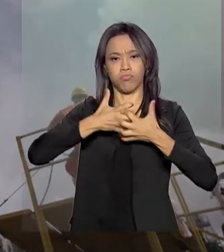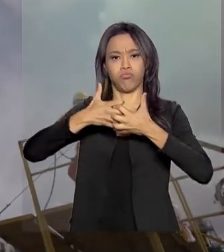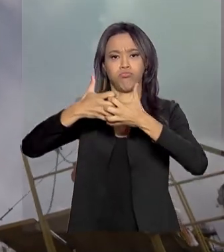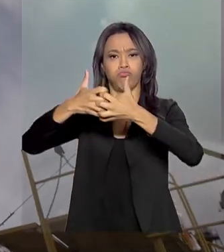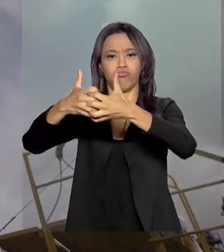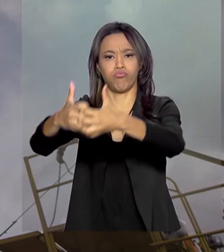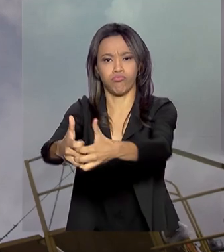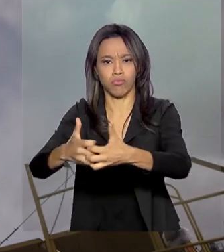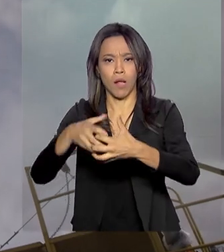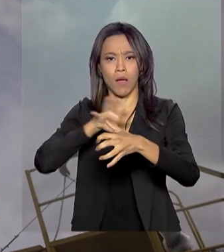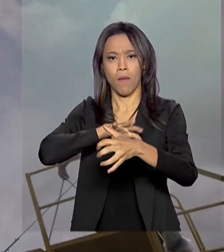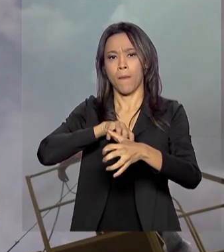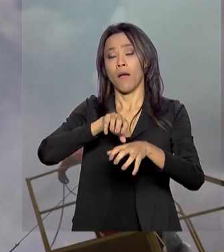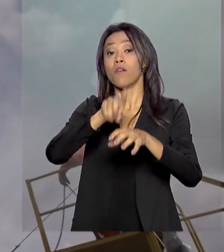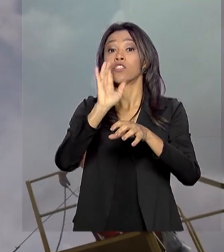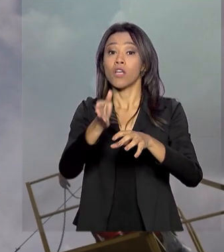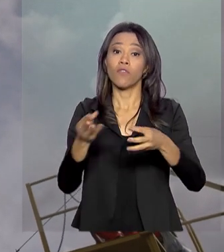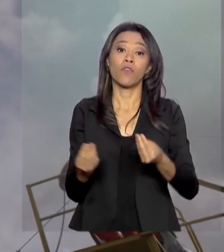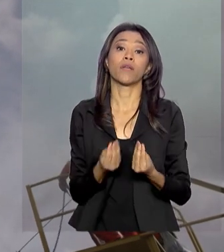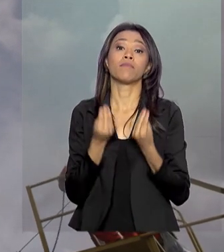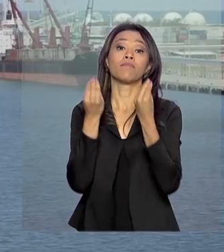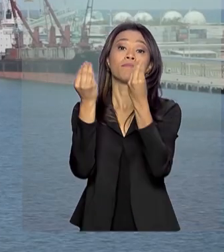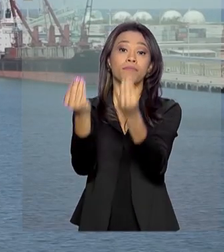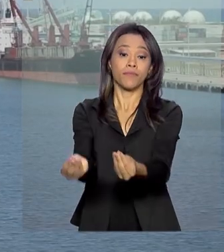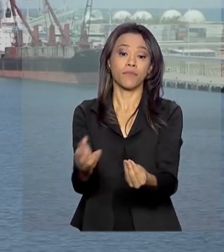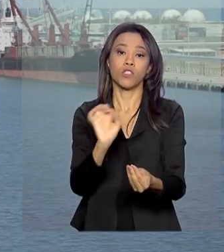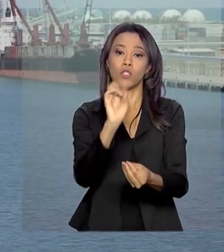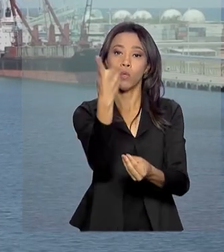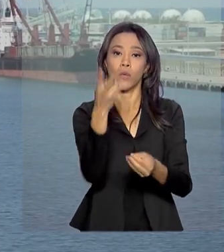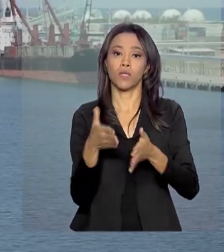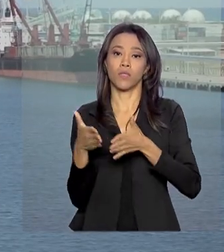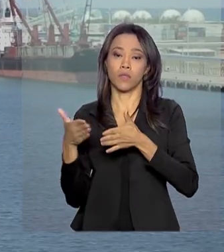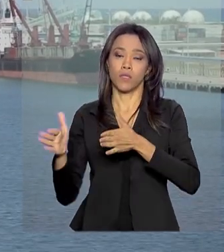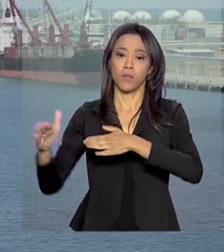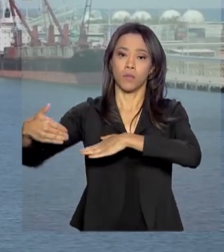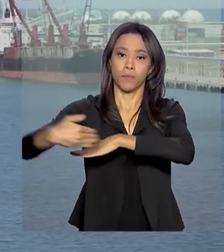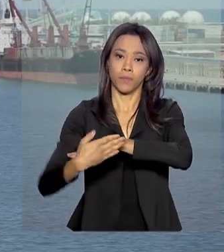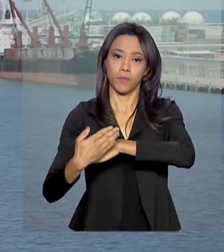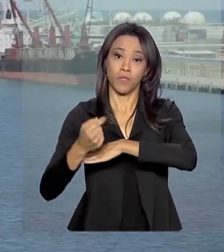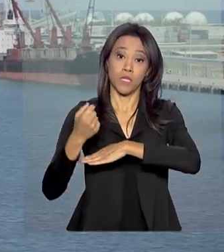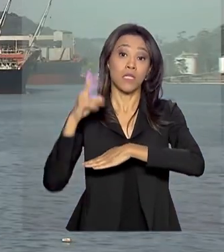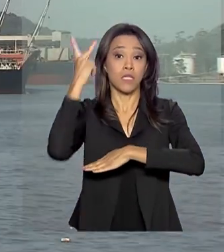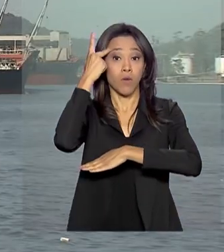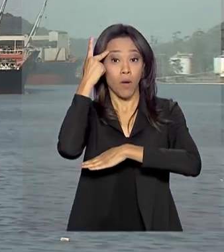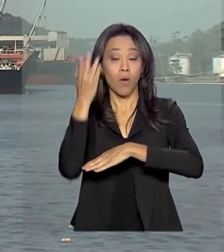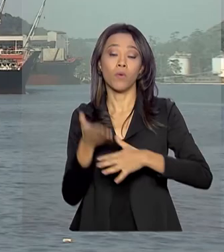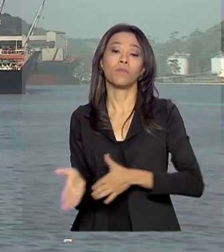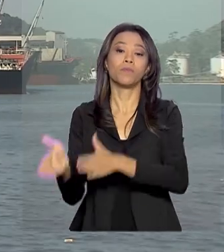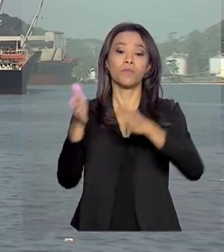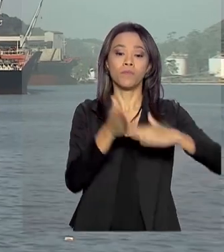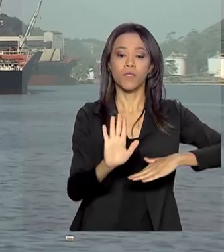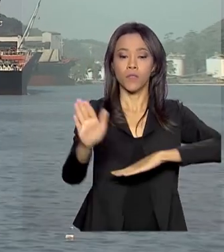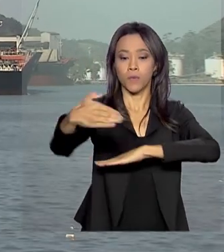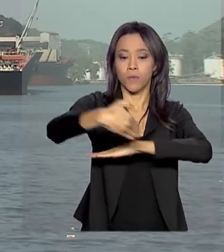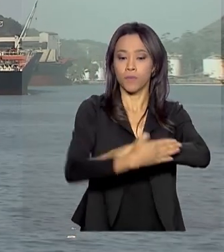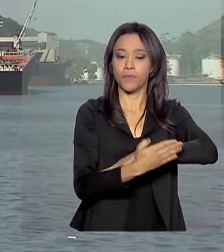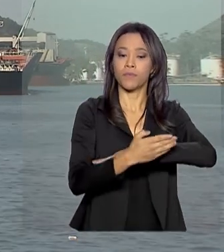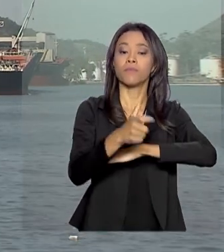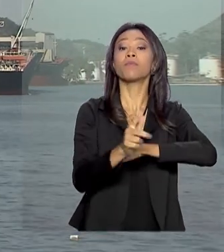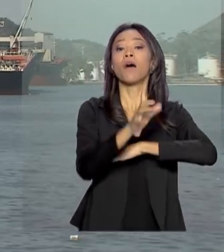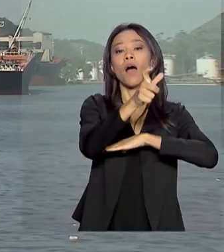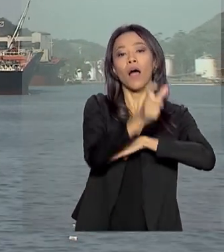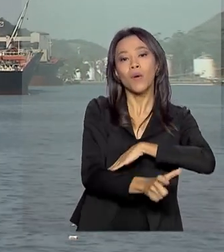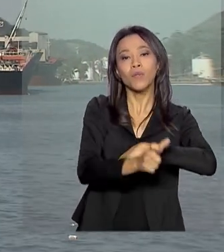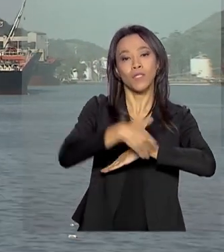foram repassados a iniciativa privada, dois terminais no Porto de Santos, em São Paulo, e um em Paranaguá,